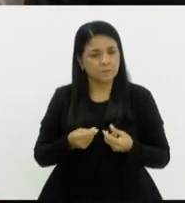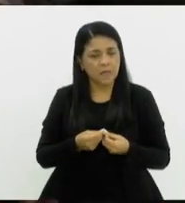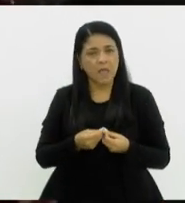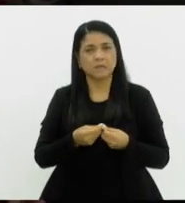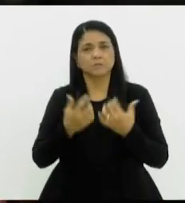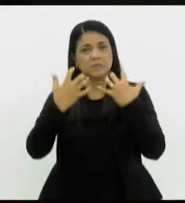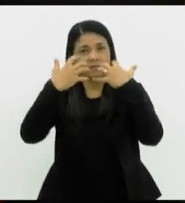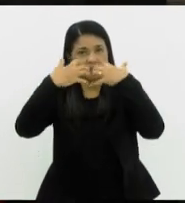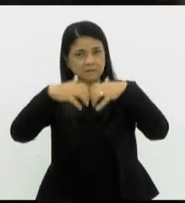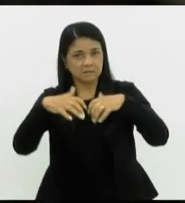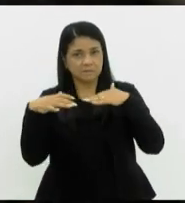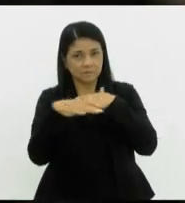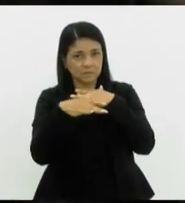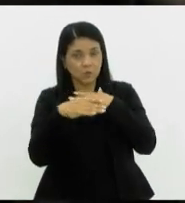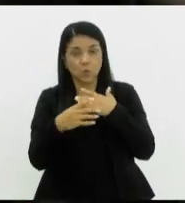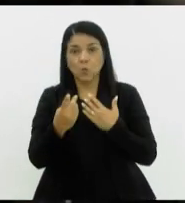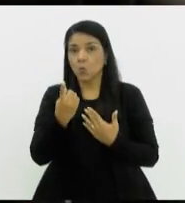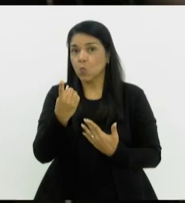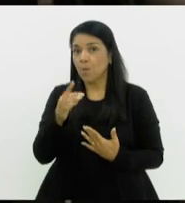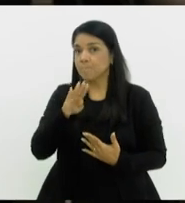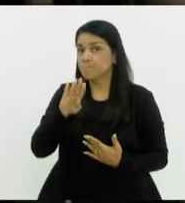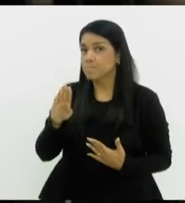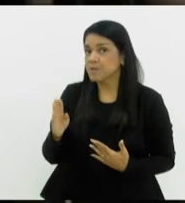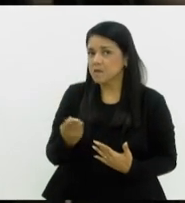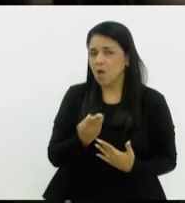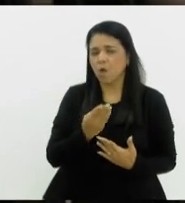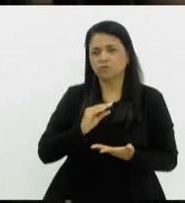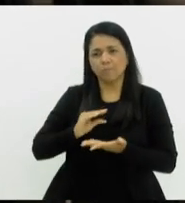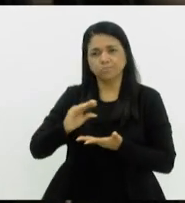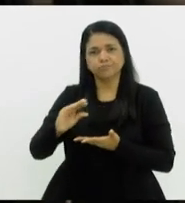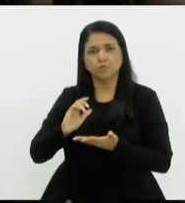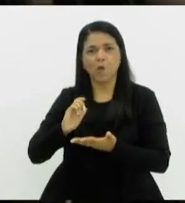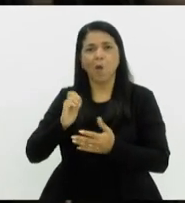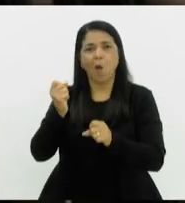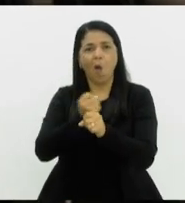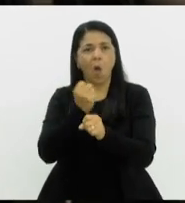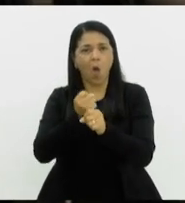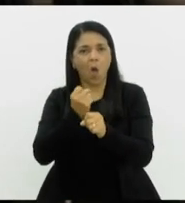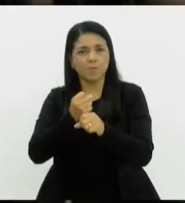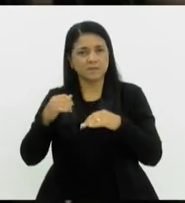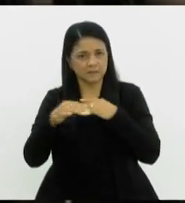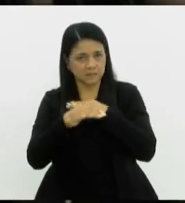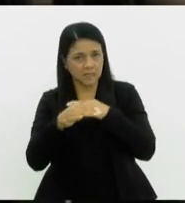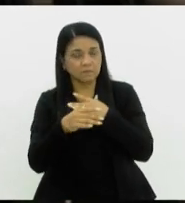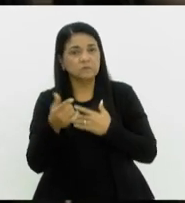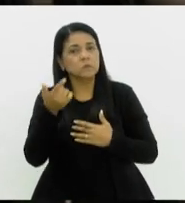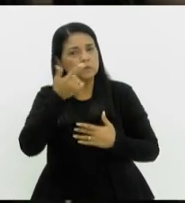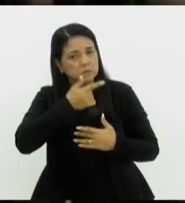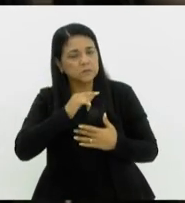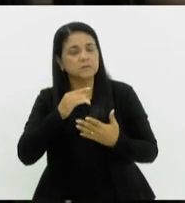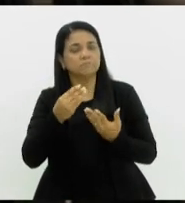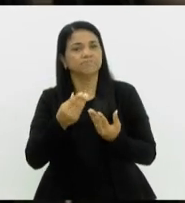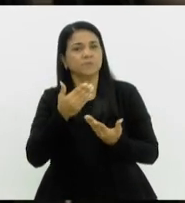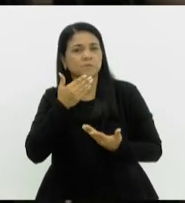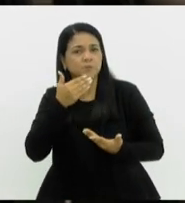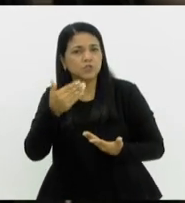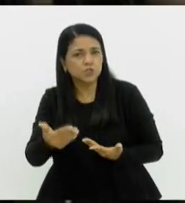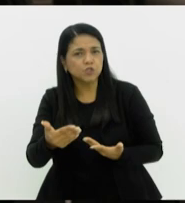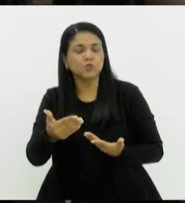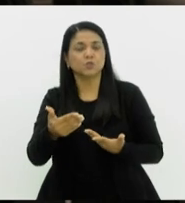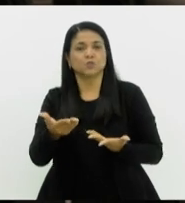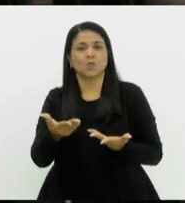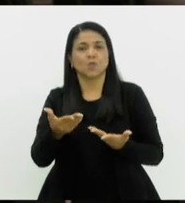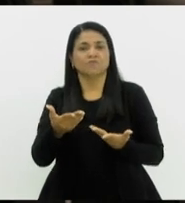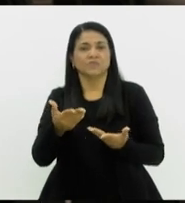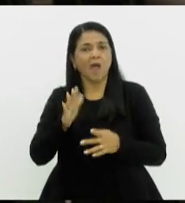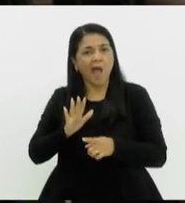de um bilhão e meio de reais já em obras lá, vai com certeza atender essa solicitação nossa, que na verdade